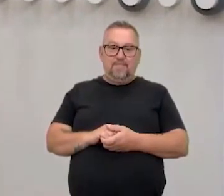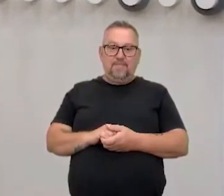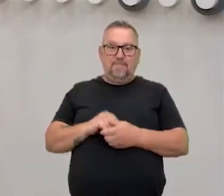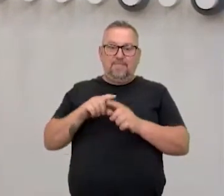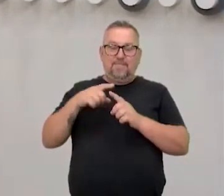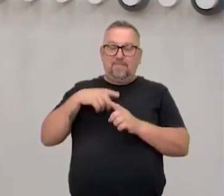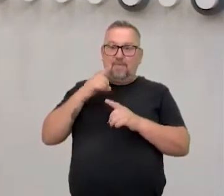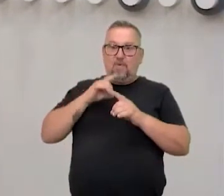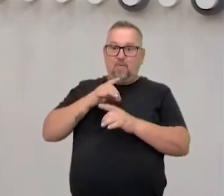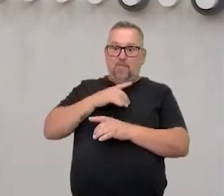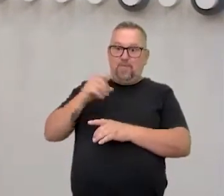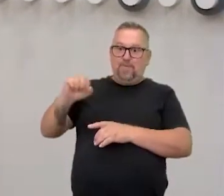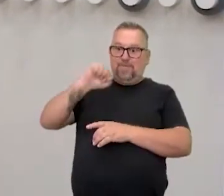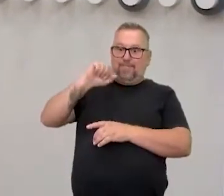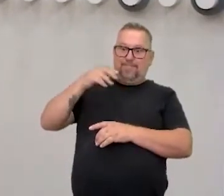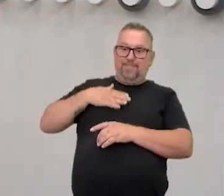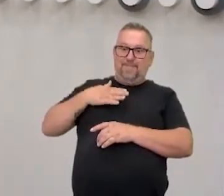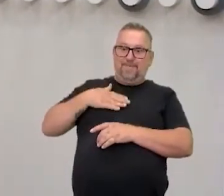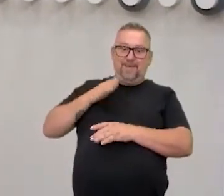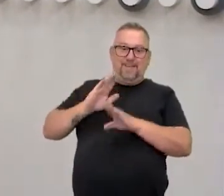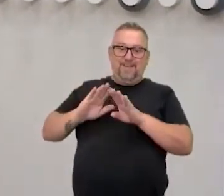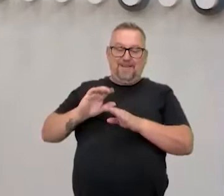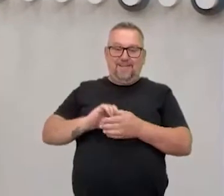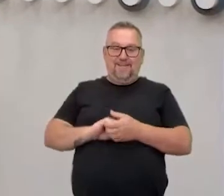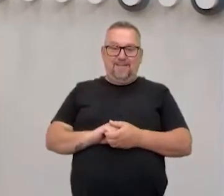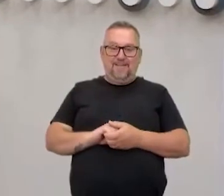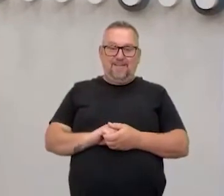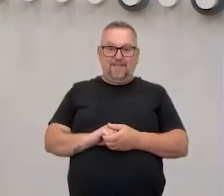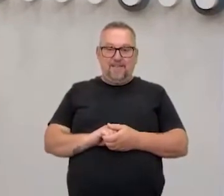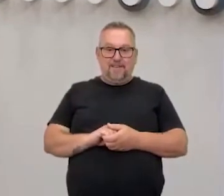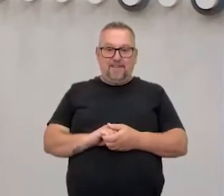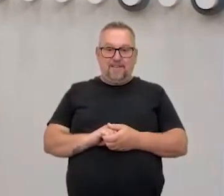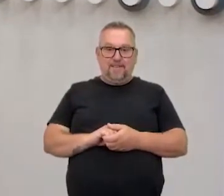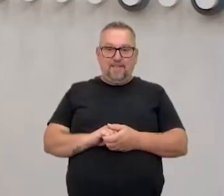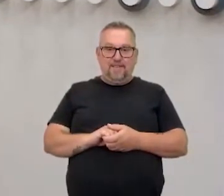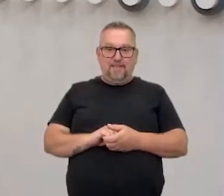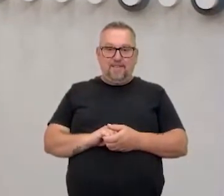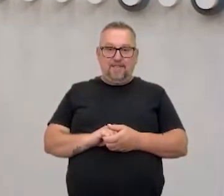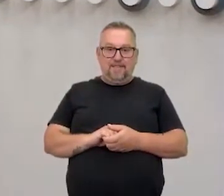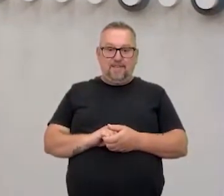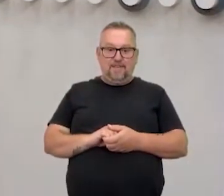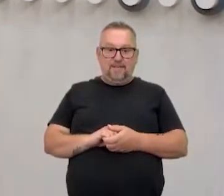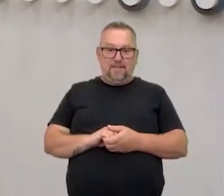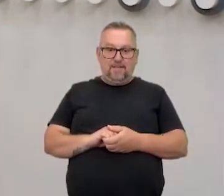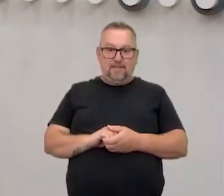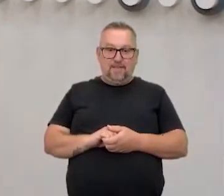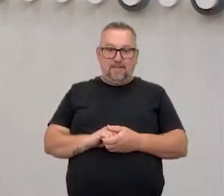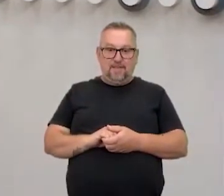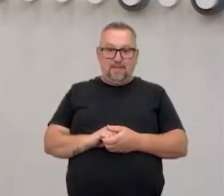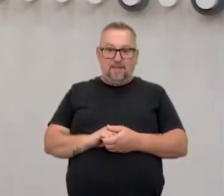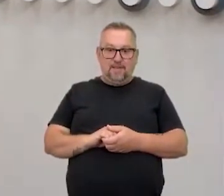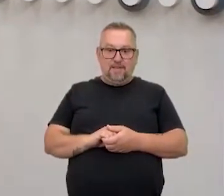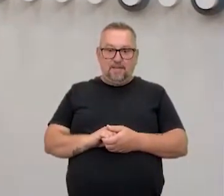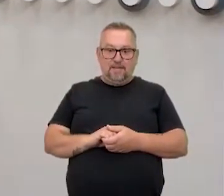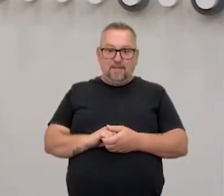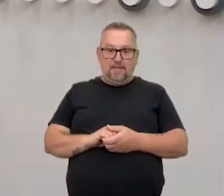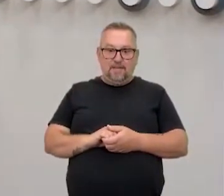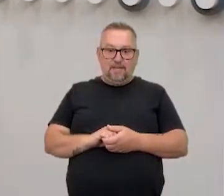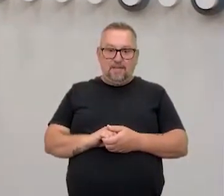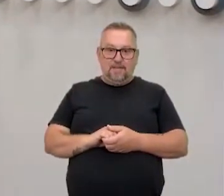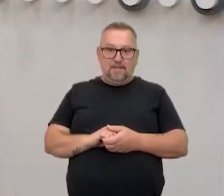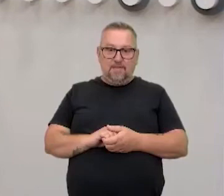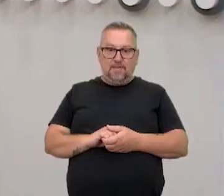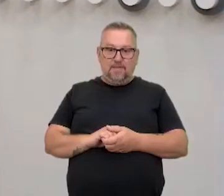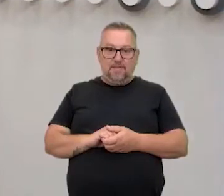É uma defesa. É um golpe. É uma defesa. Tem as defesas medianas, né? Na altura do